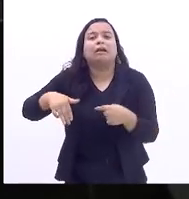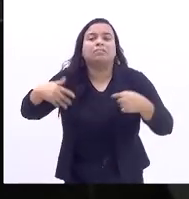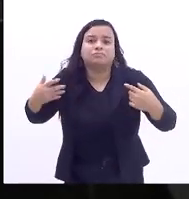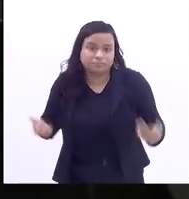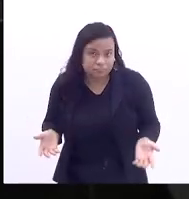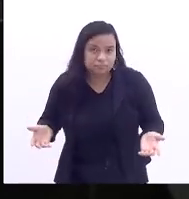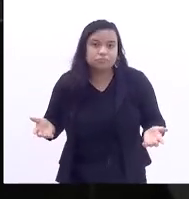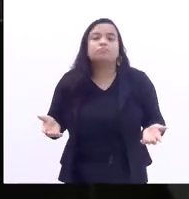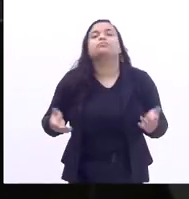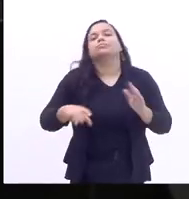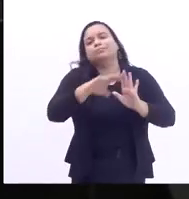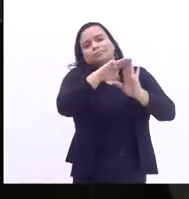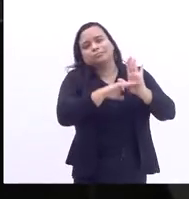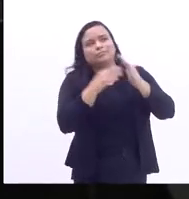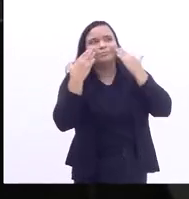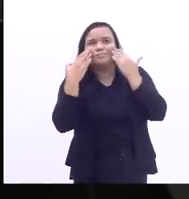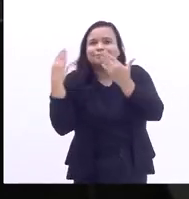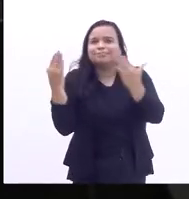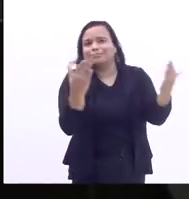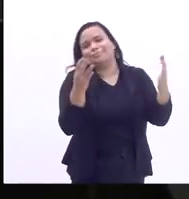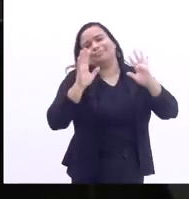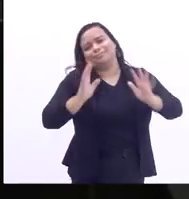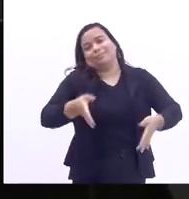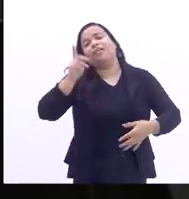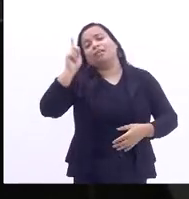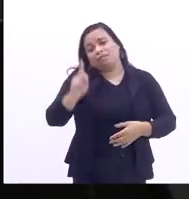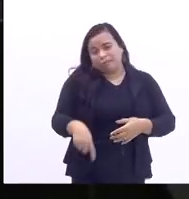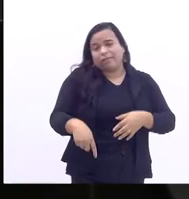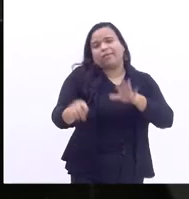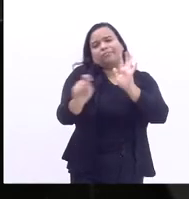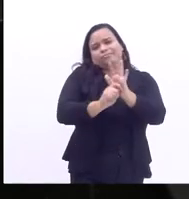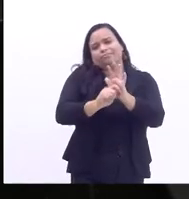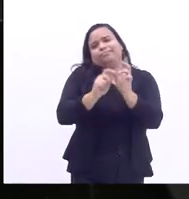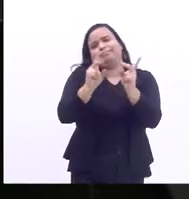Segundo as matérias, lhe está claro, narcotráfico